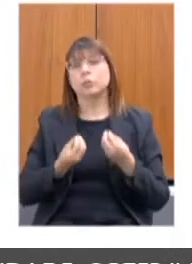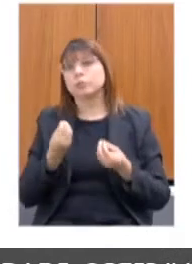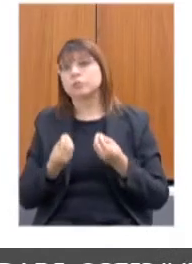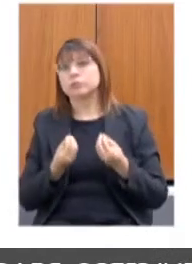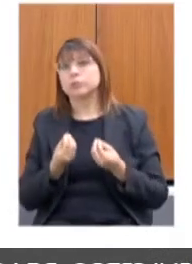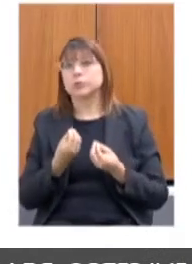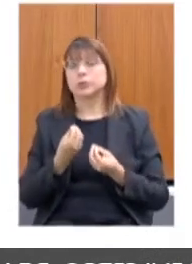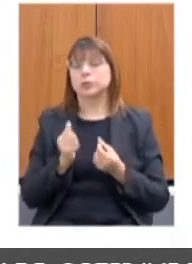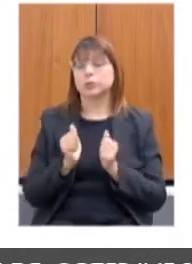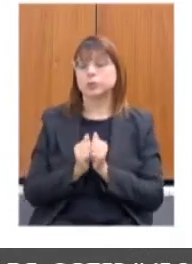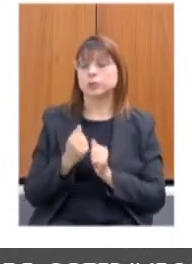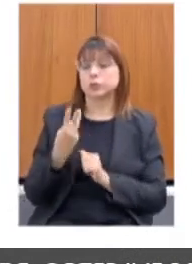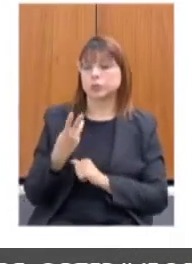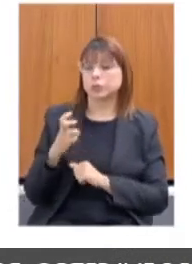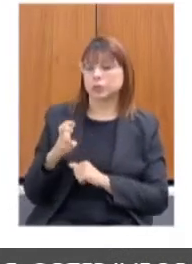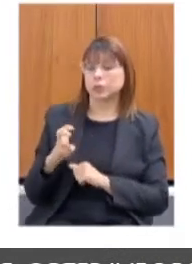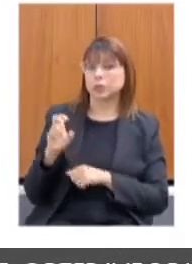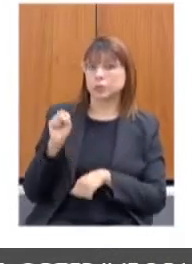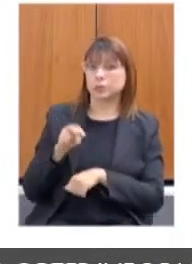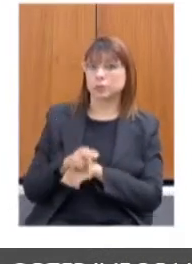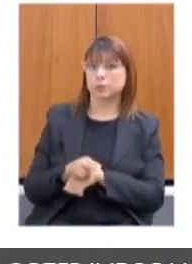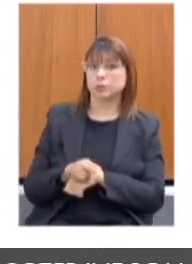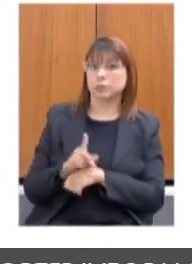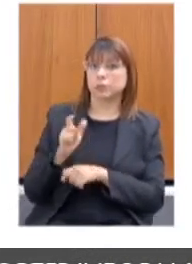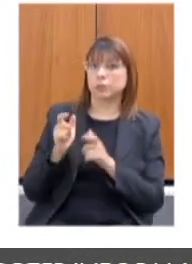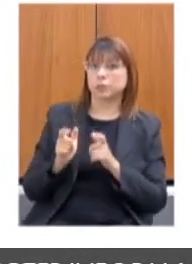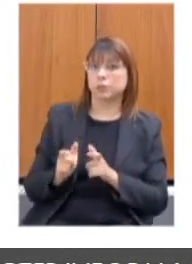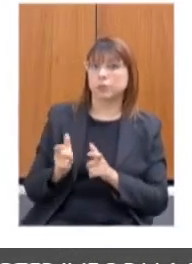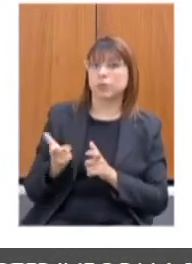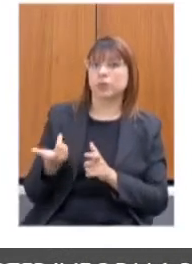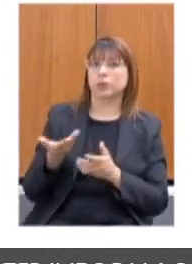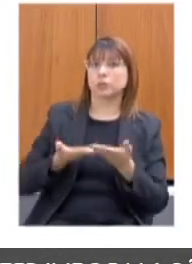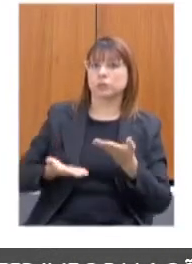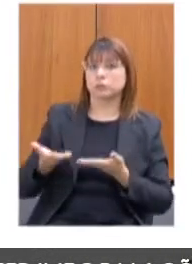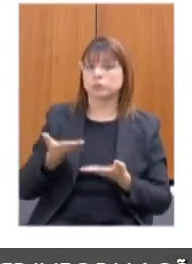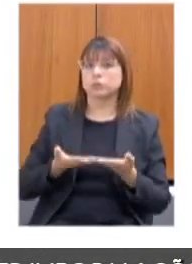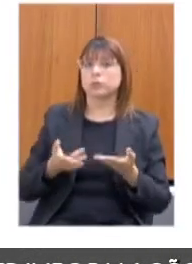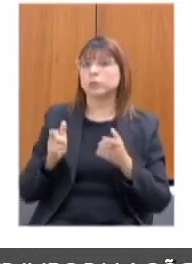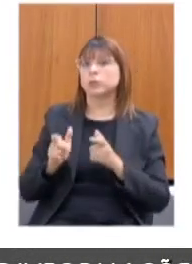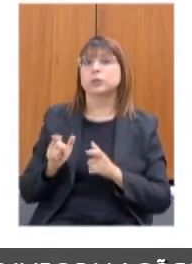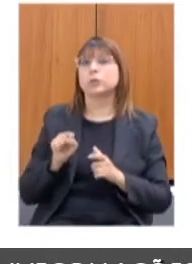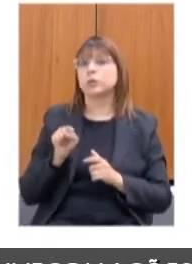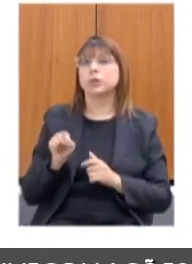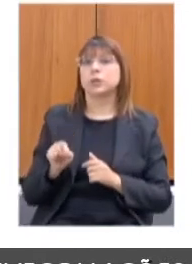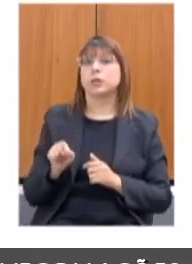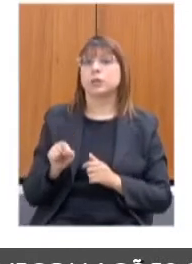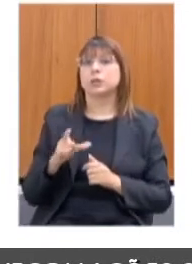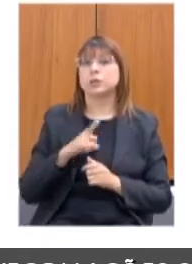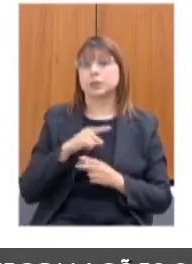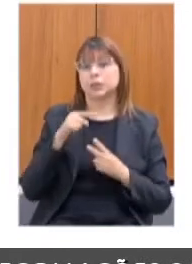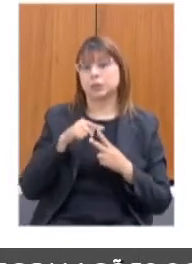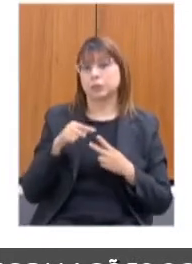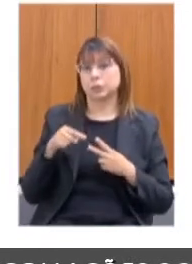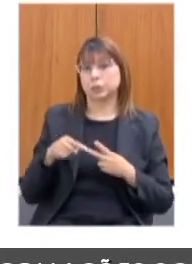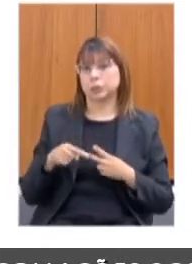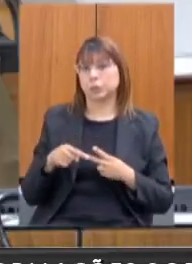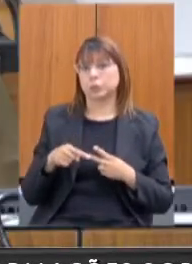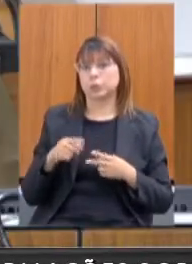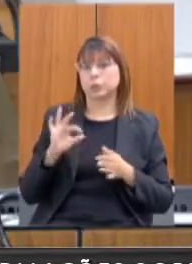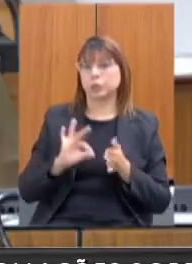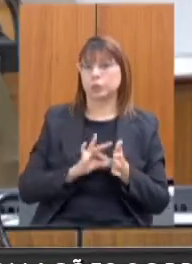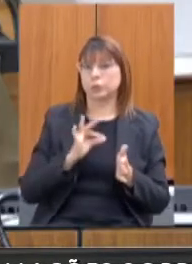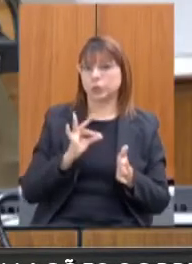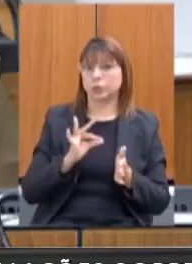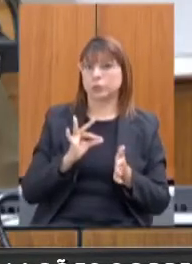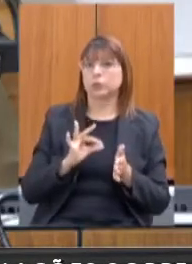35 contratadas comunidades terapêuticas. Nessas comunidades terapêuticas, a gente tem dois tipos de contrato. A gente